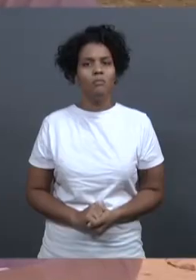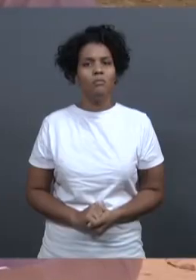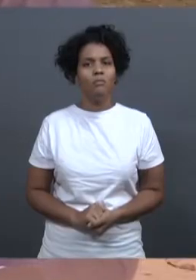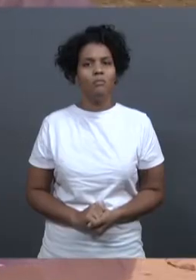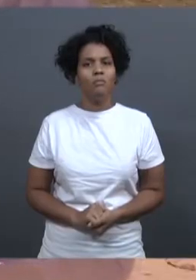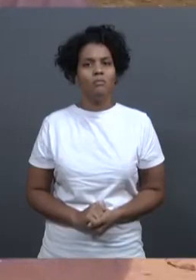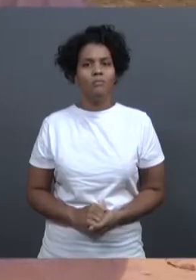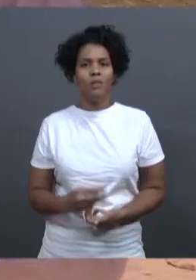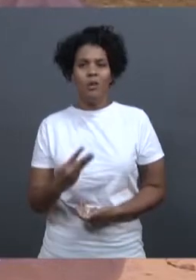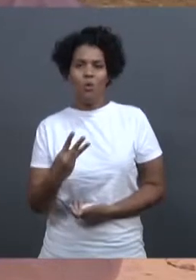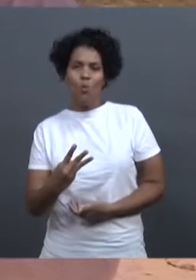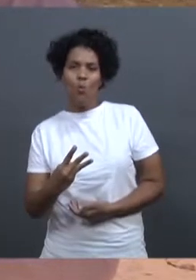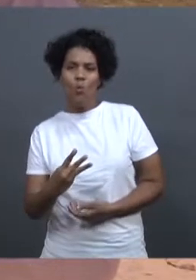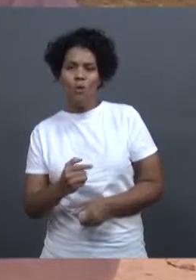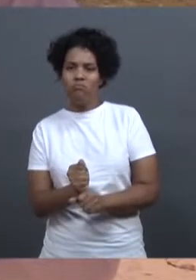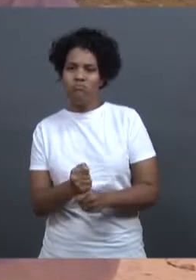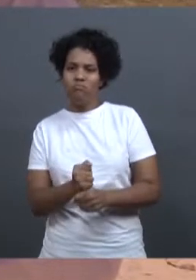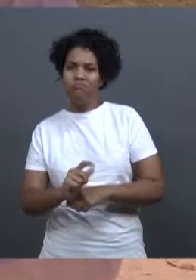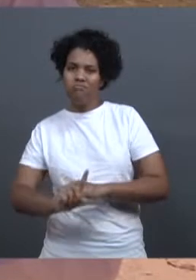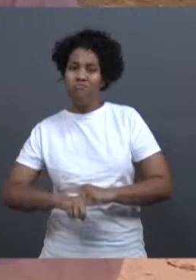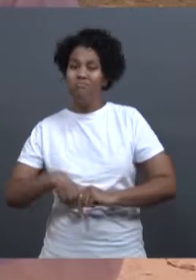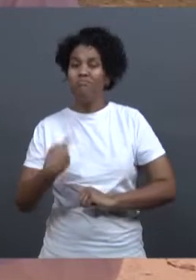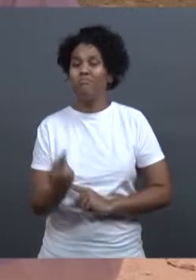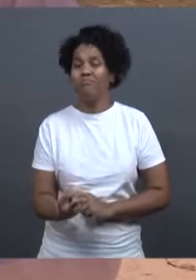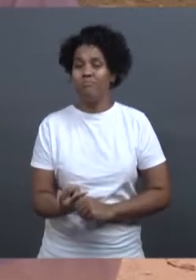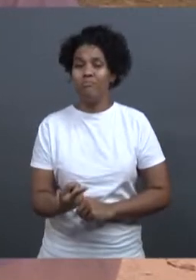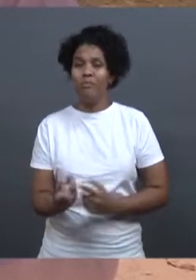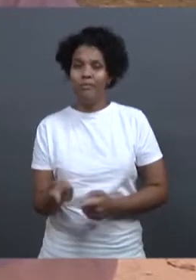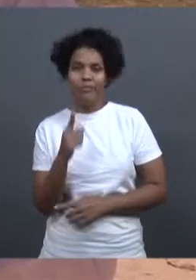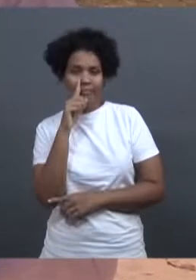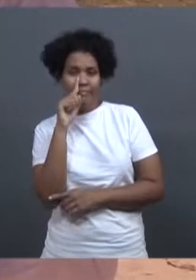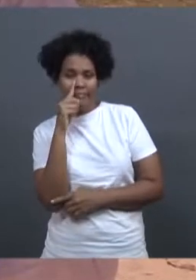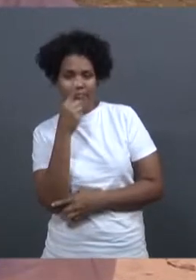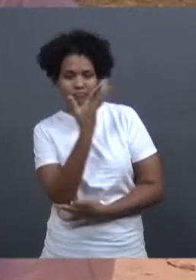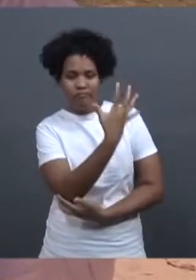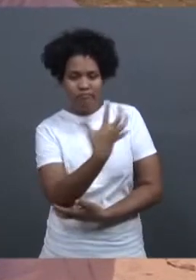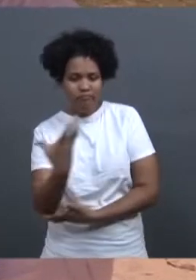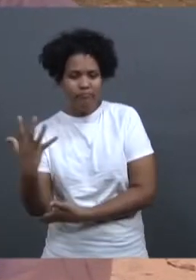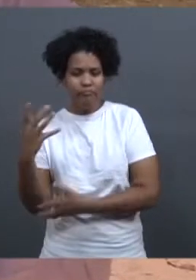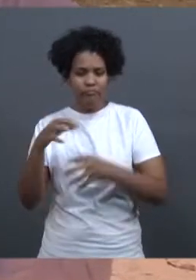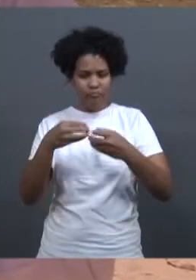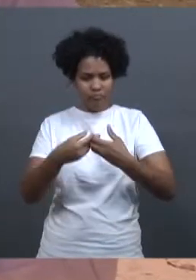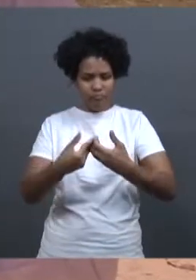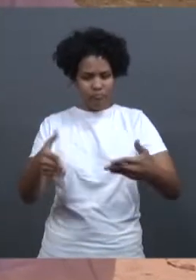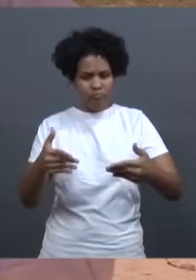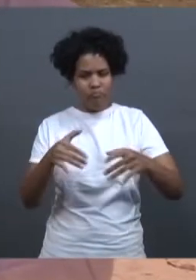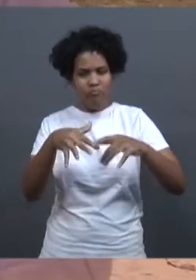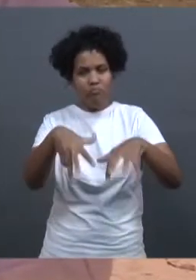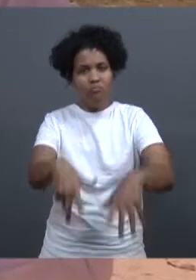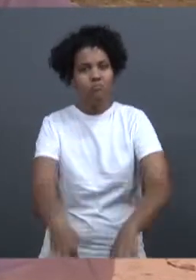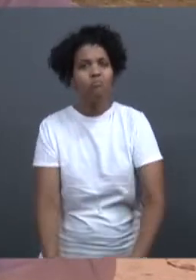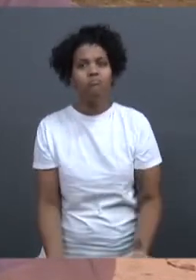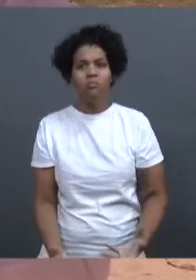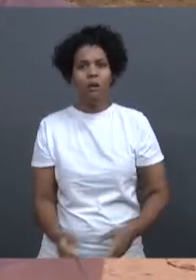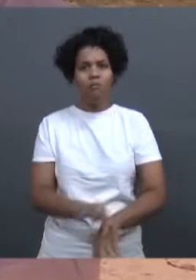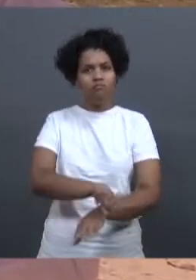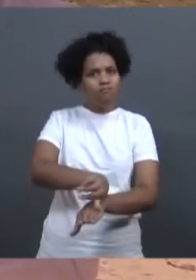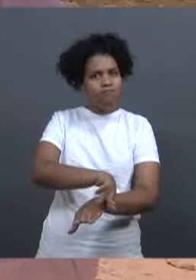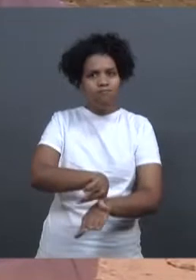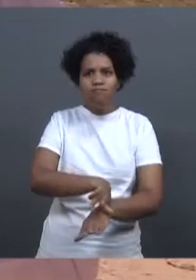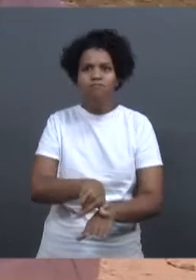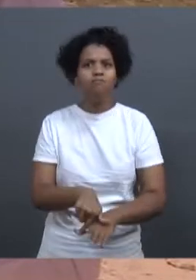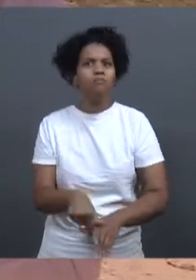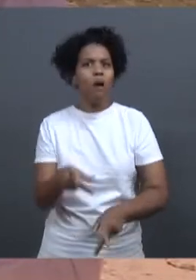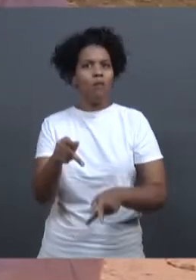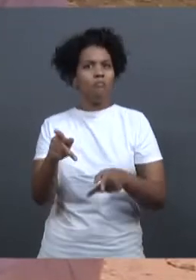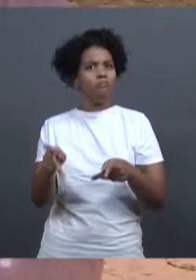Quatro anos após a tragédia que matou 19 pessoas, desalojou centenas de famílias que ainda não receberam suas casas e causou o